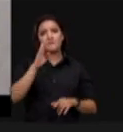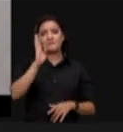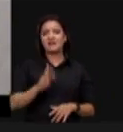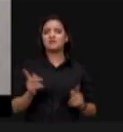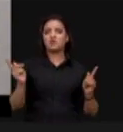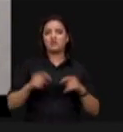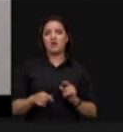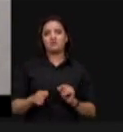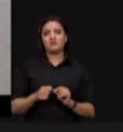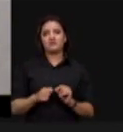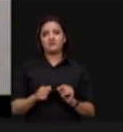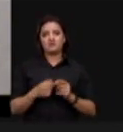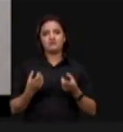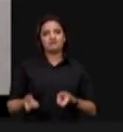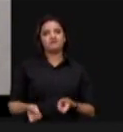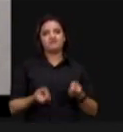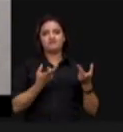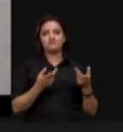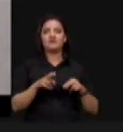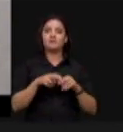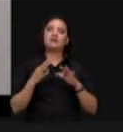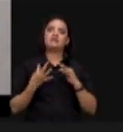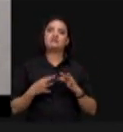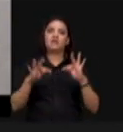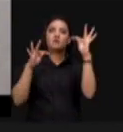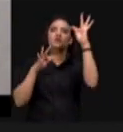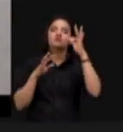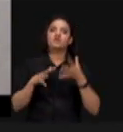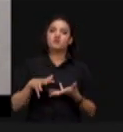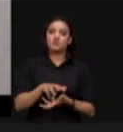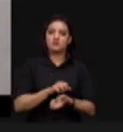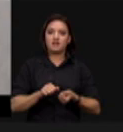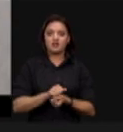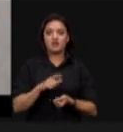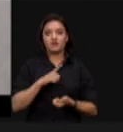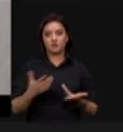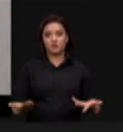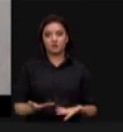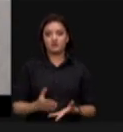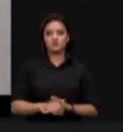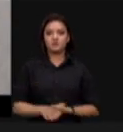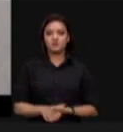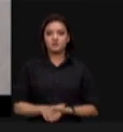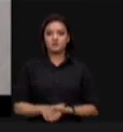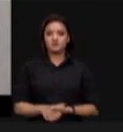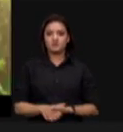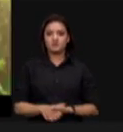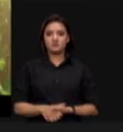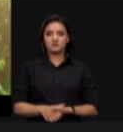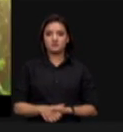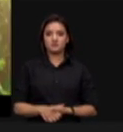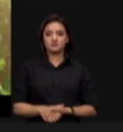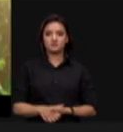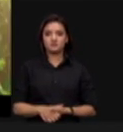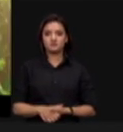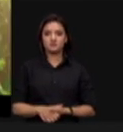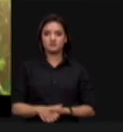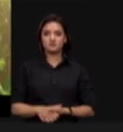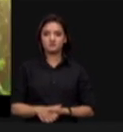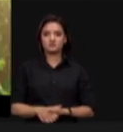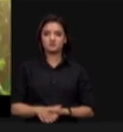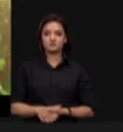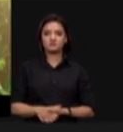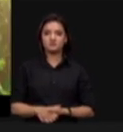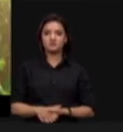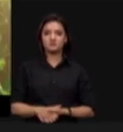oferecer, senhor ministro, com a tecnologia sustentável que temos hoje. O próximo slide, só queria concluir essa